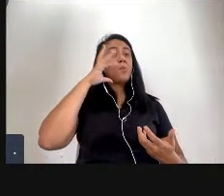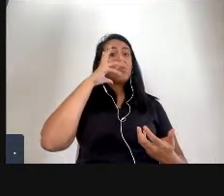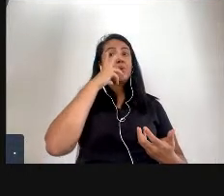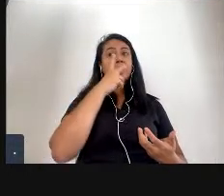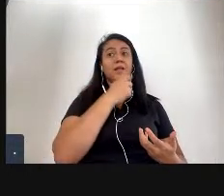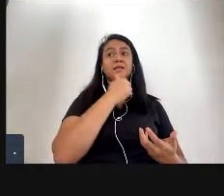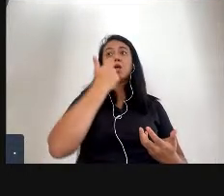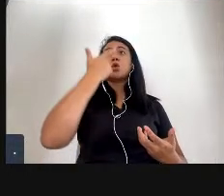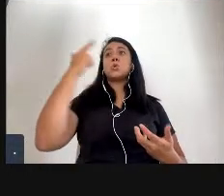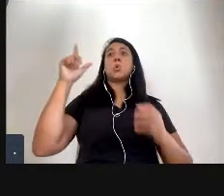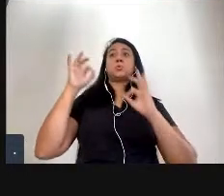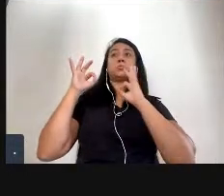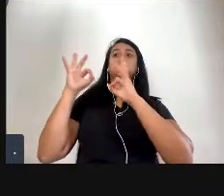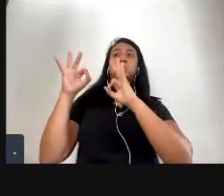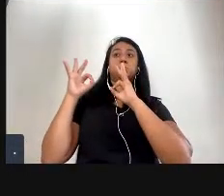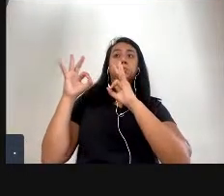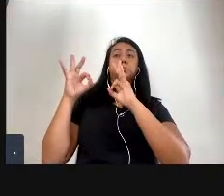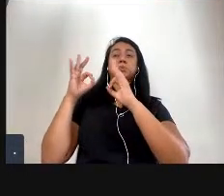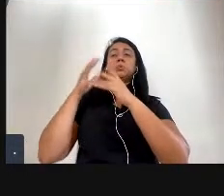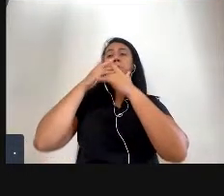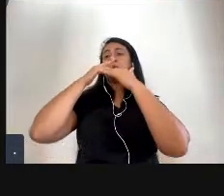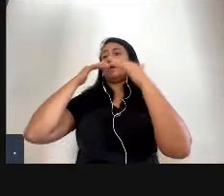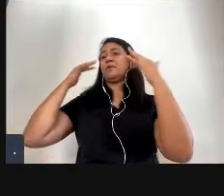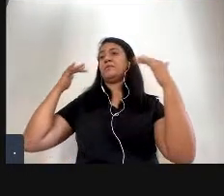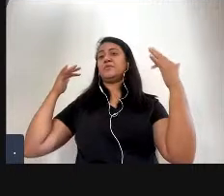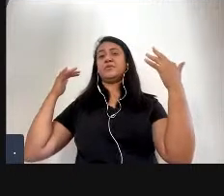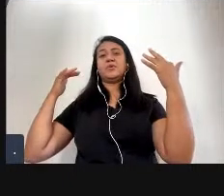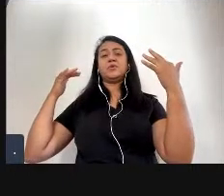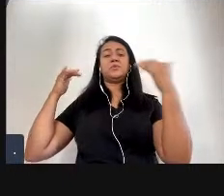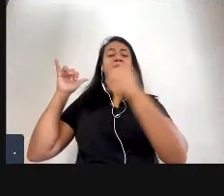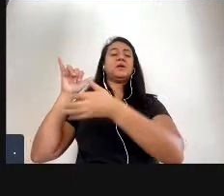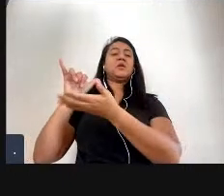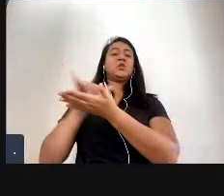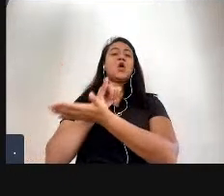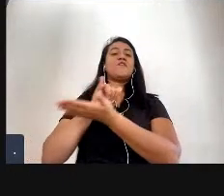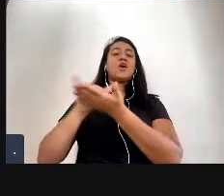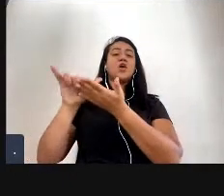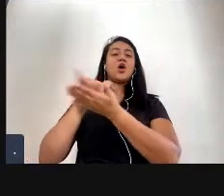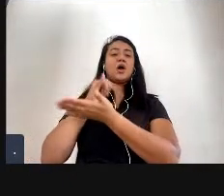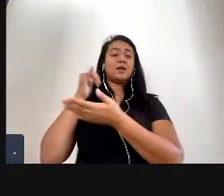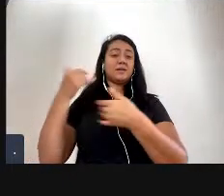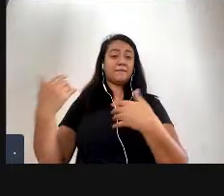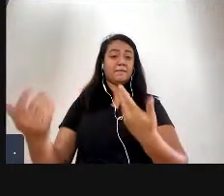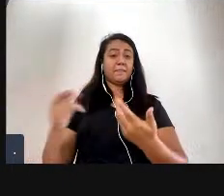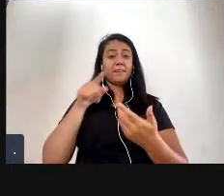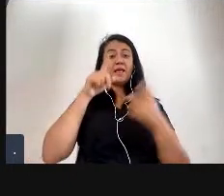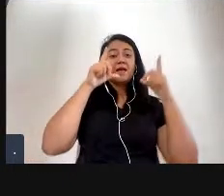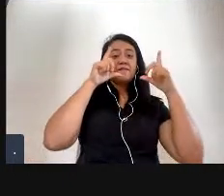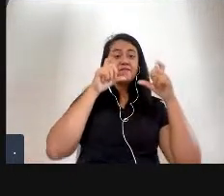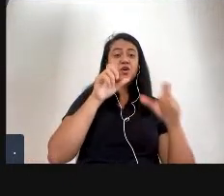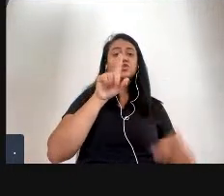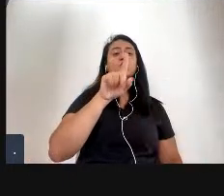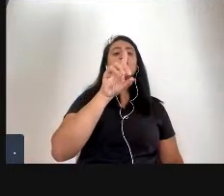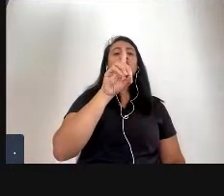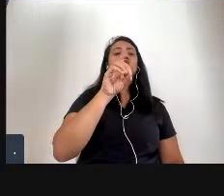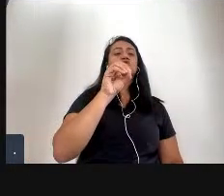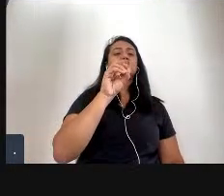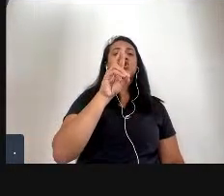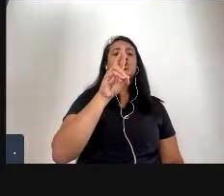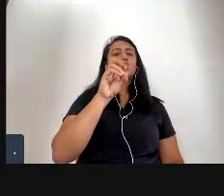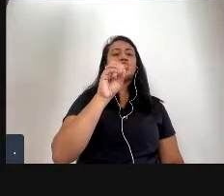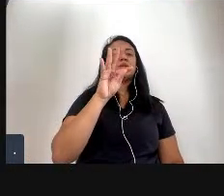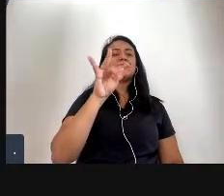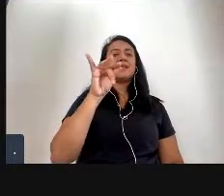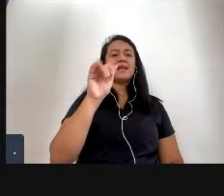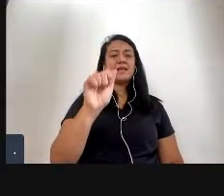rodeadas por uma nuvem de perfume passeiam pelas ruas de Nova York essa foto é de Dorothea Lange esta sim esta eu